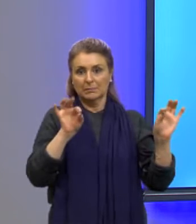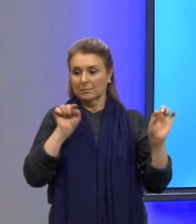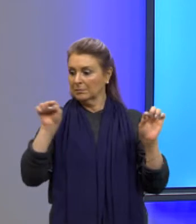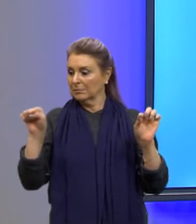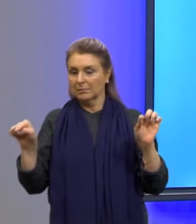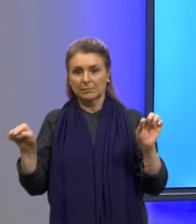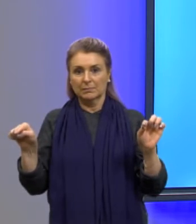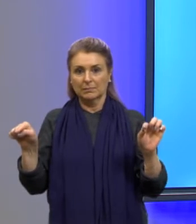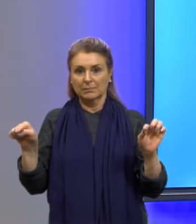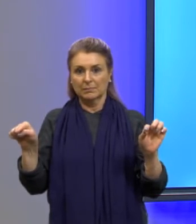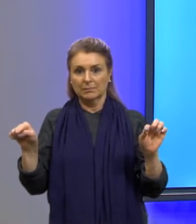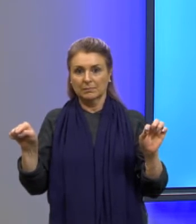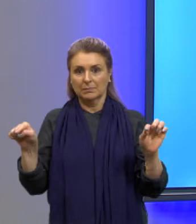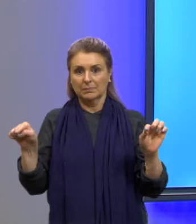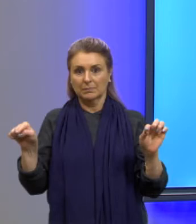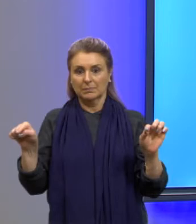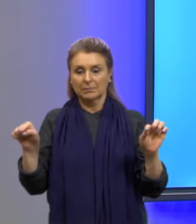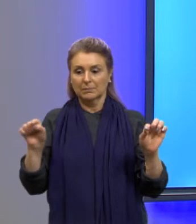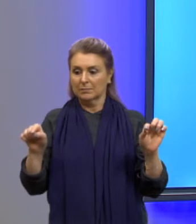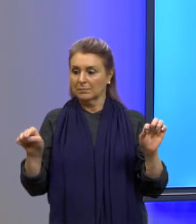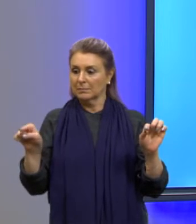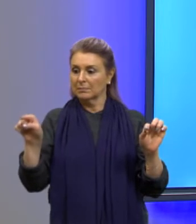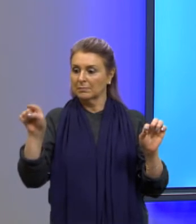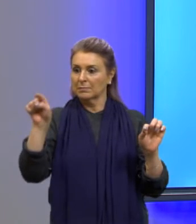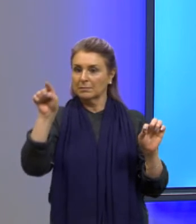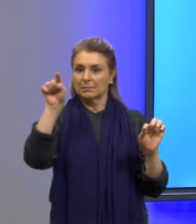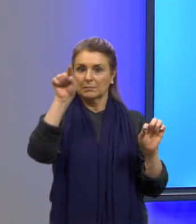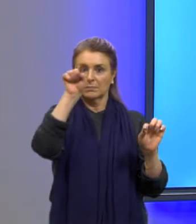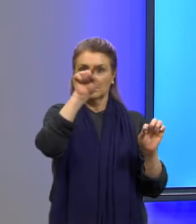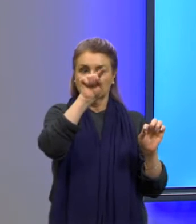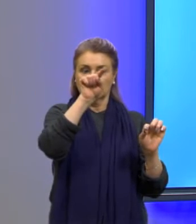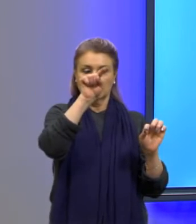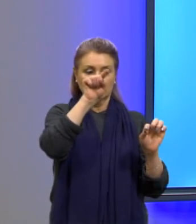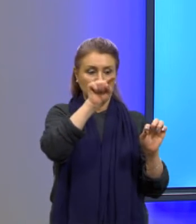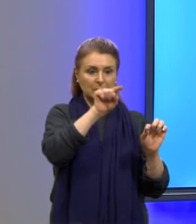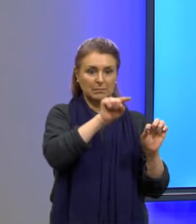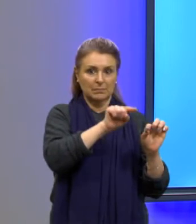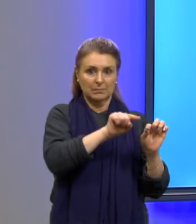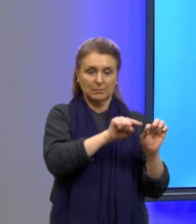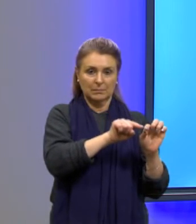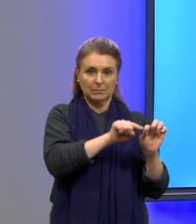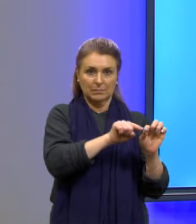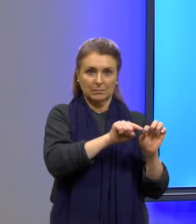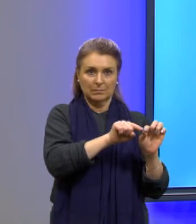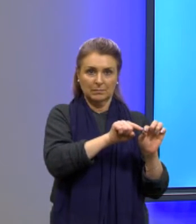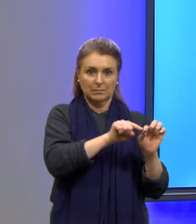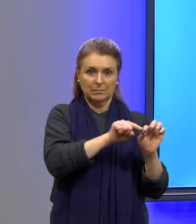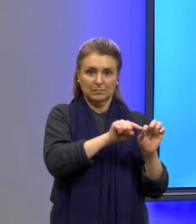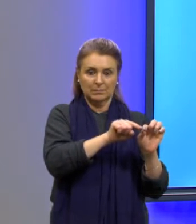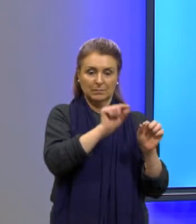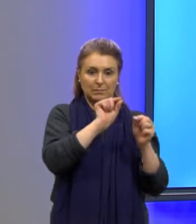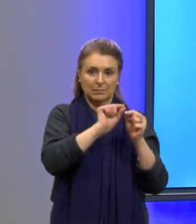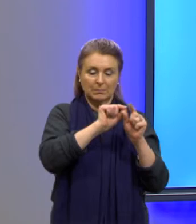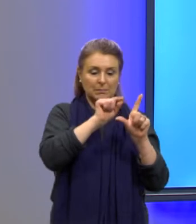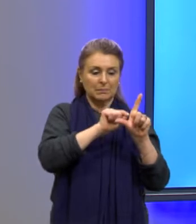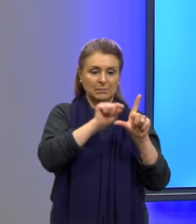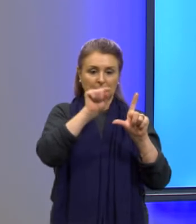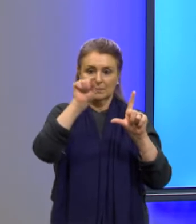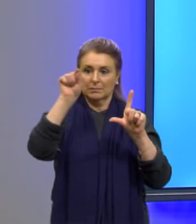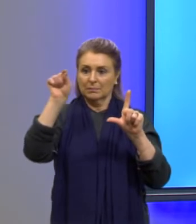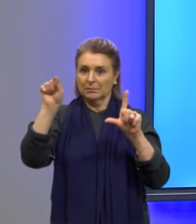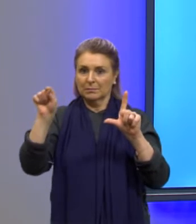canhão. Quando eu traço, se eu for traçar aqui o gráfico, o que que ele me diz? Ele